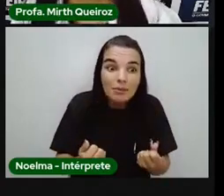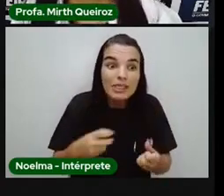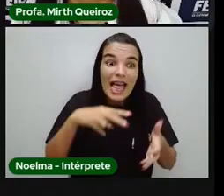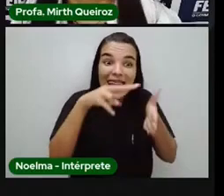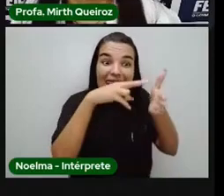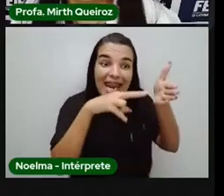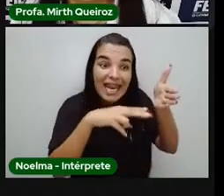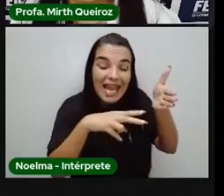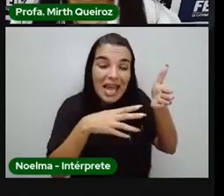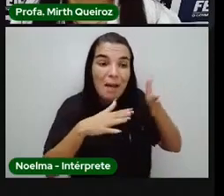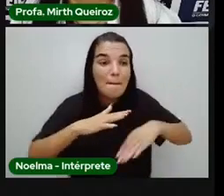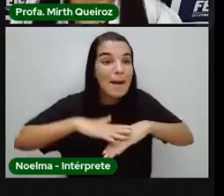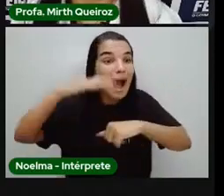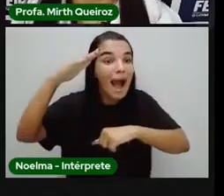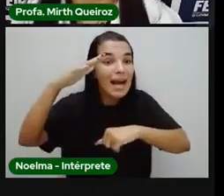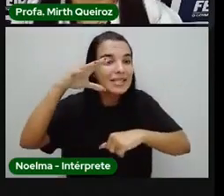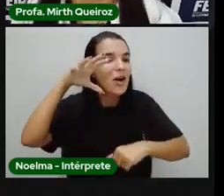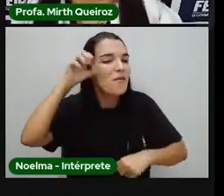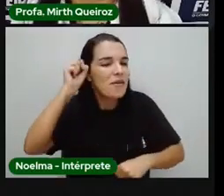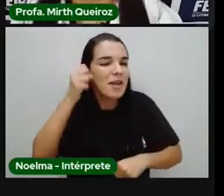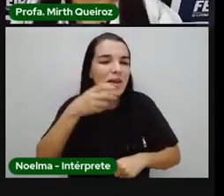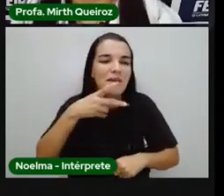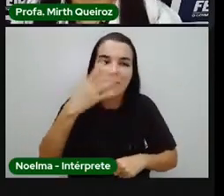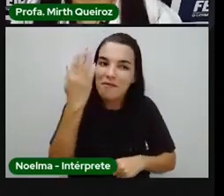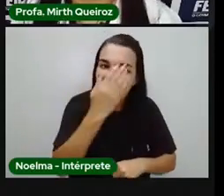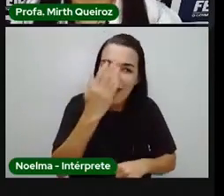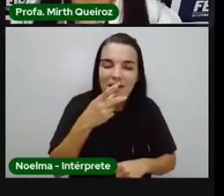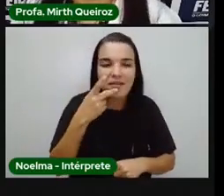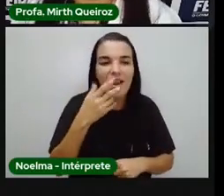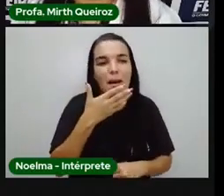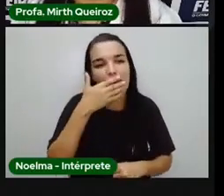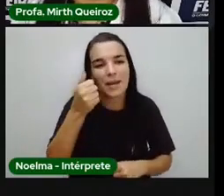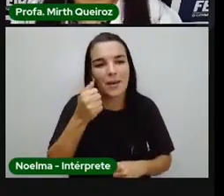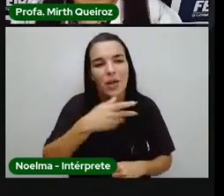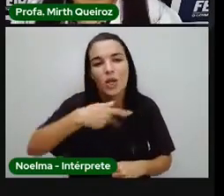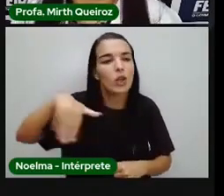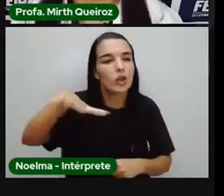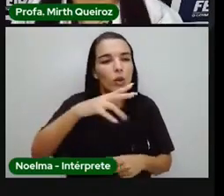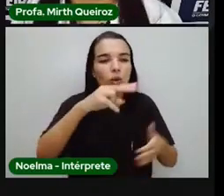melhor, ouvir melhor e ver melhor. Tenham todos uma ótima leitura. vermelha. E